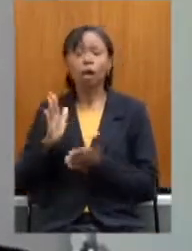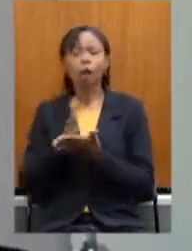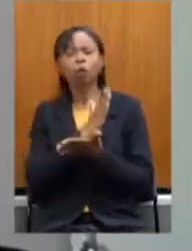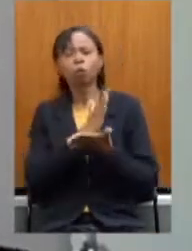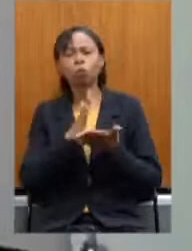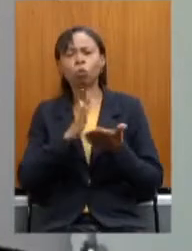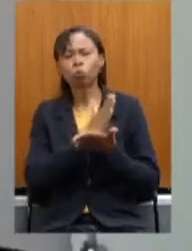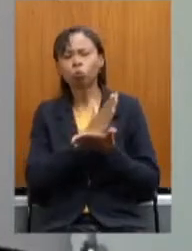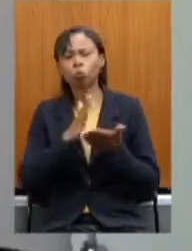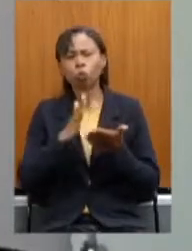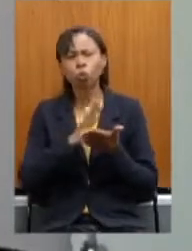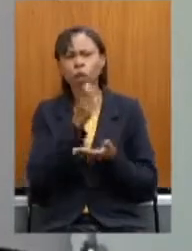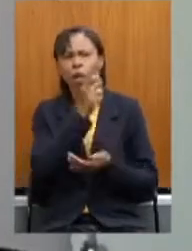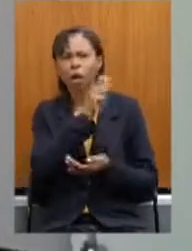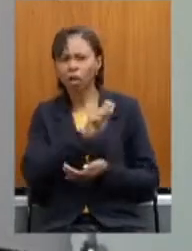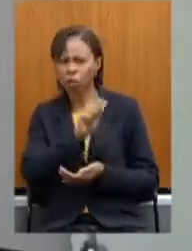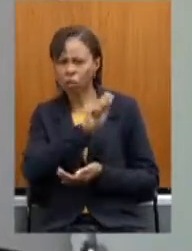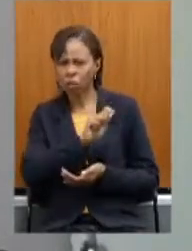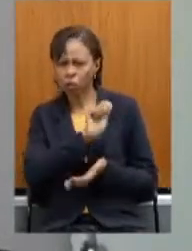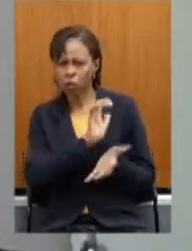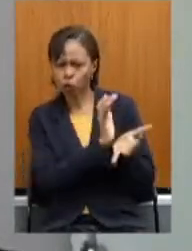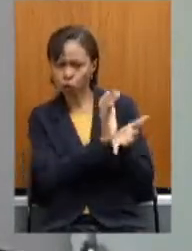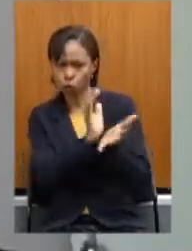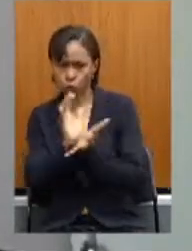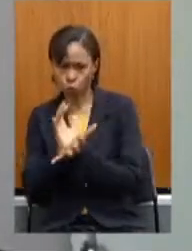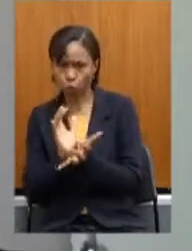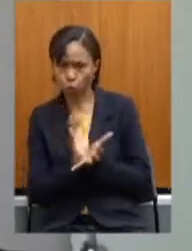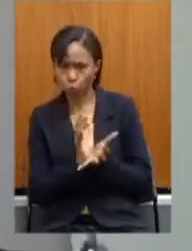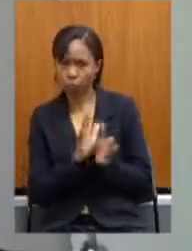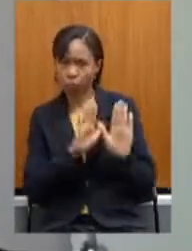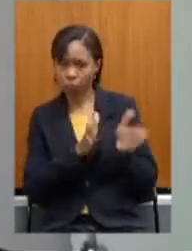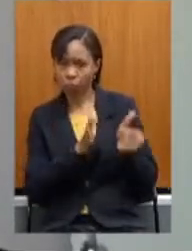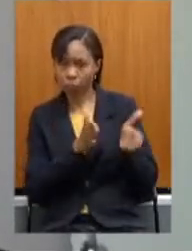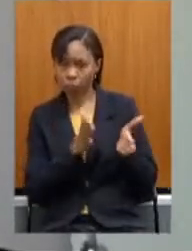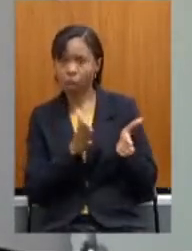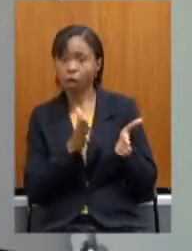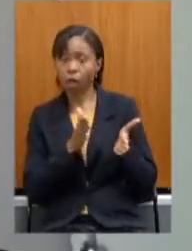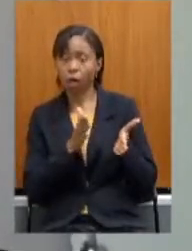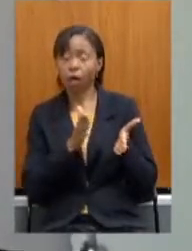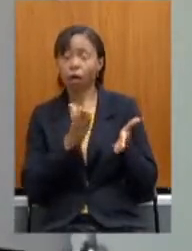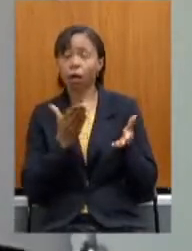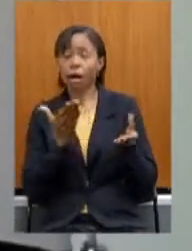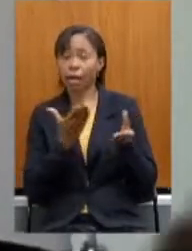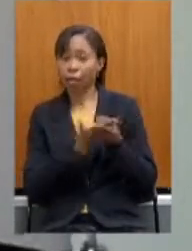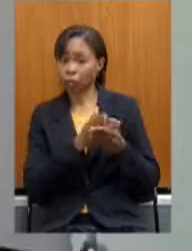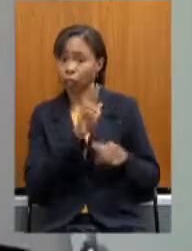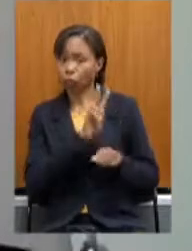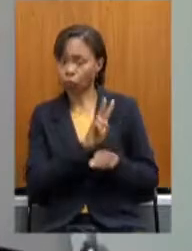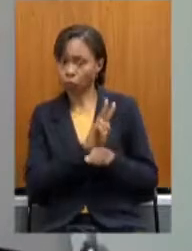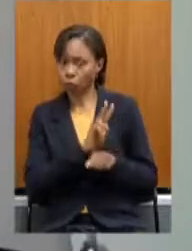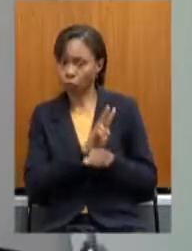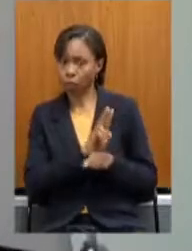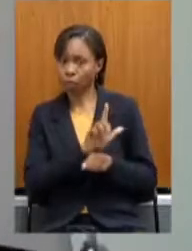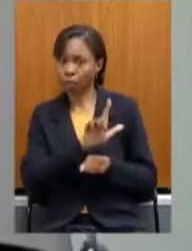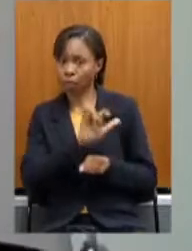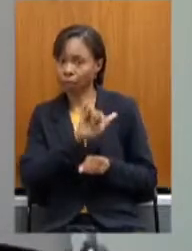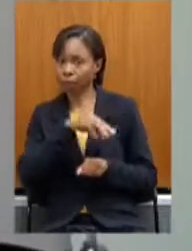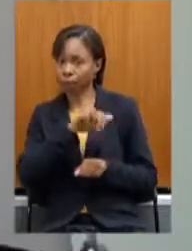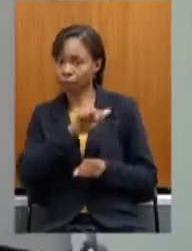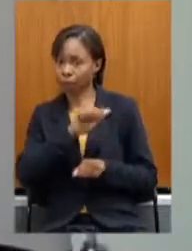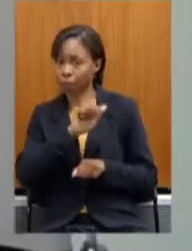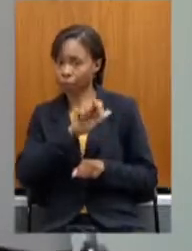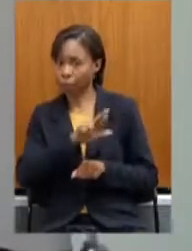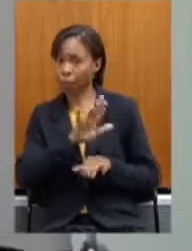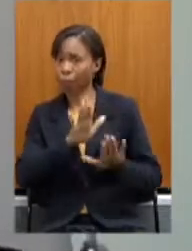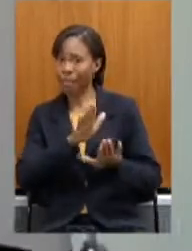associações de classe que já obtiveram liminares, no entanto, elas foram derrubadas e estão todos